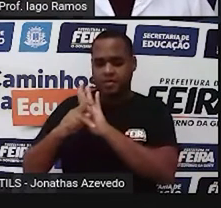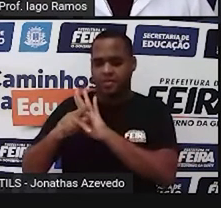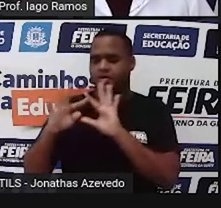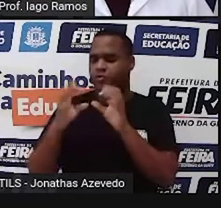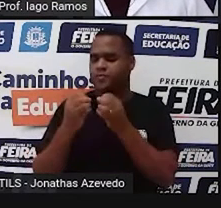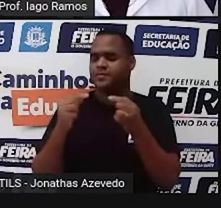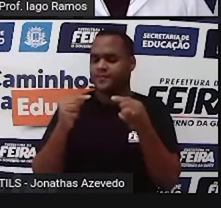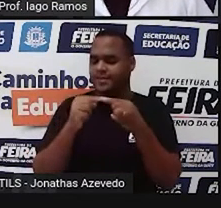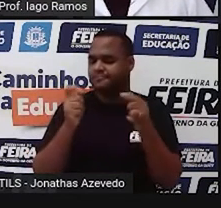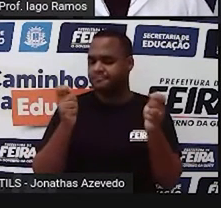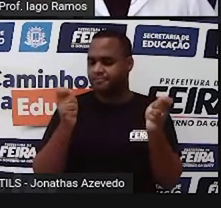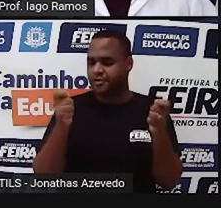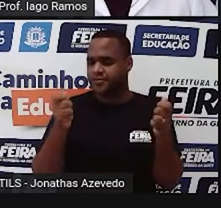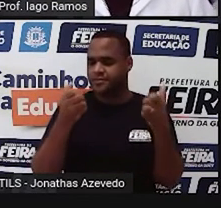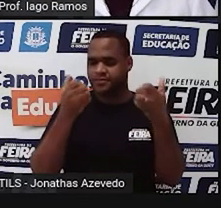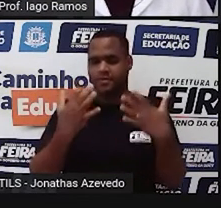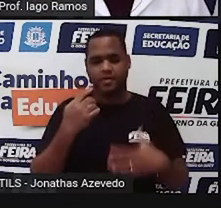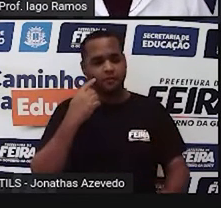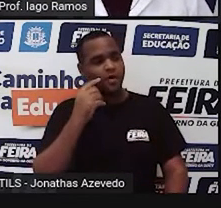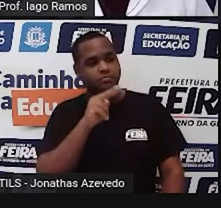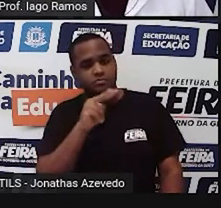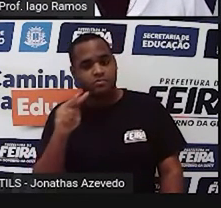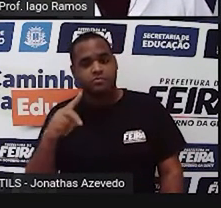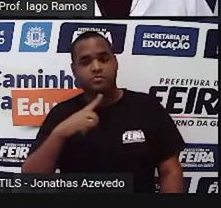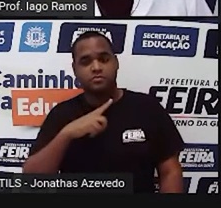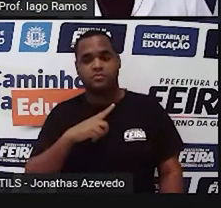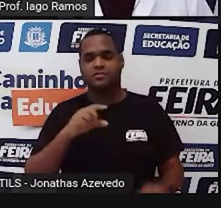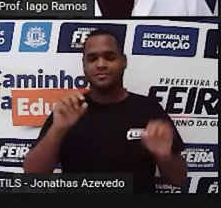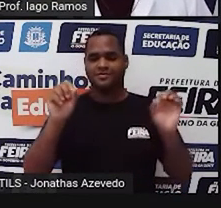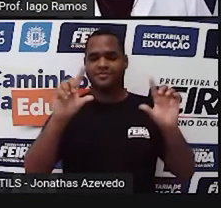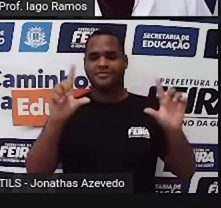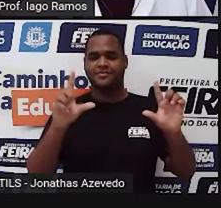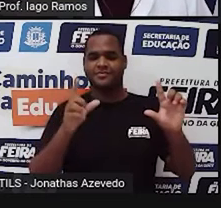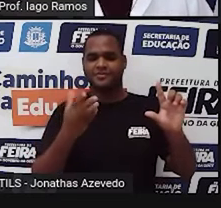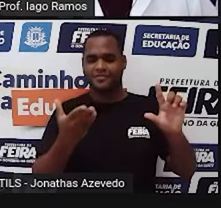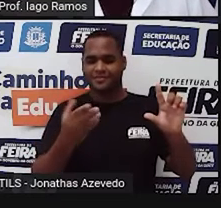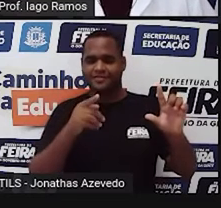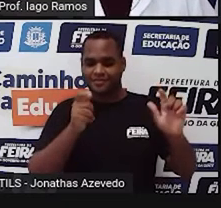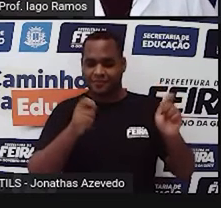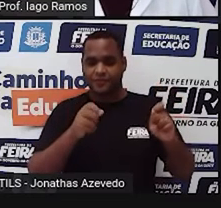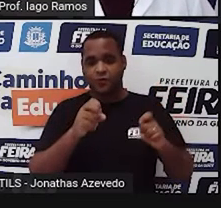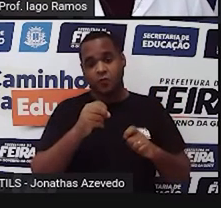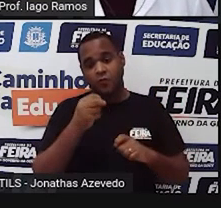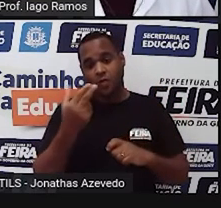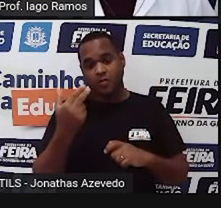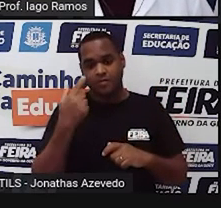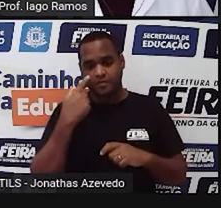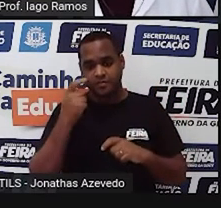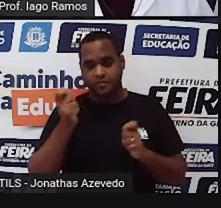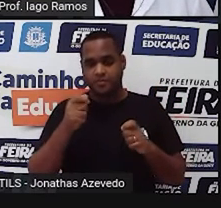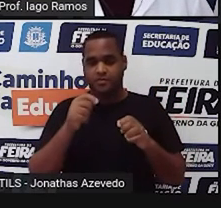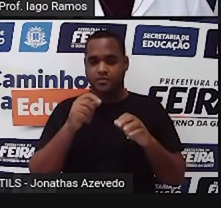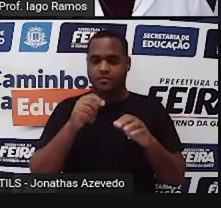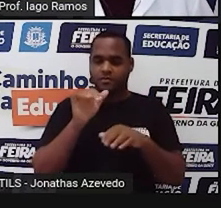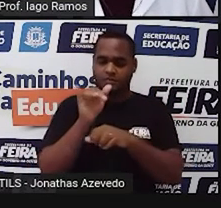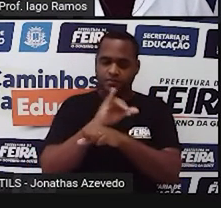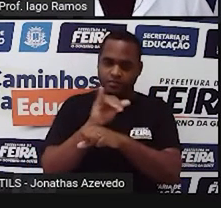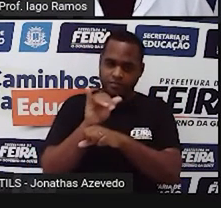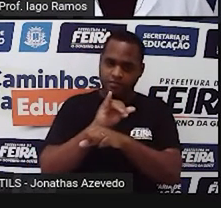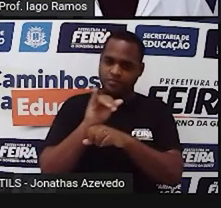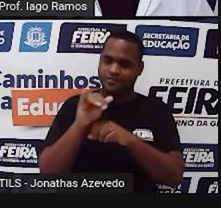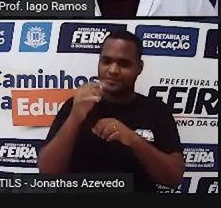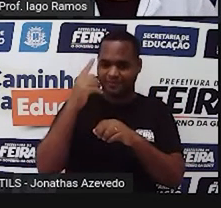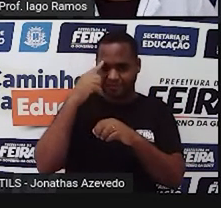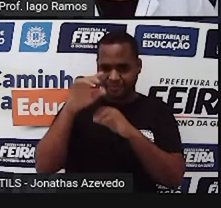tenha condições de estar vendo essa aula aí agora pela TV, né? Ou, né, lá pelo canal do YouTube da